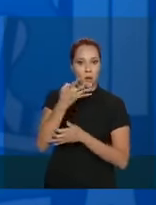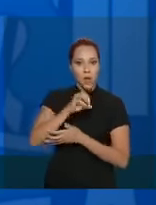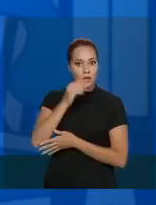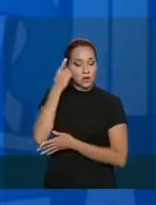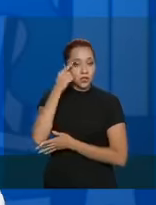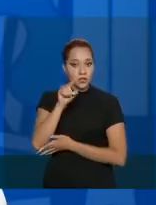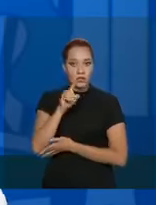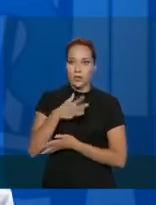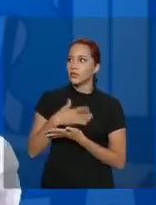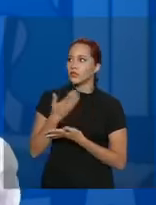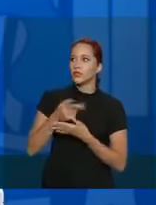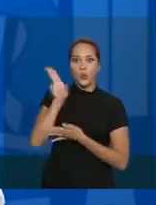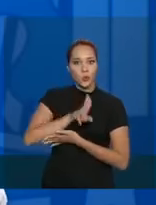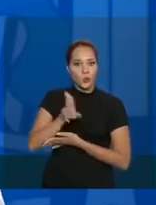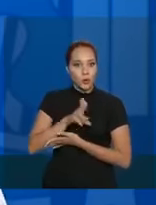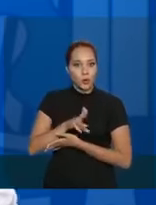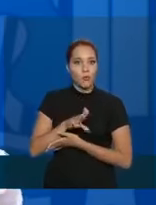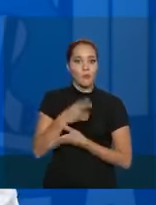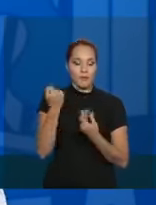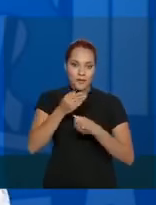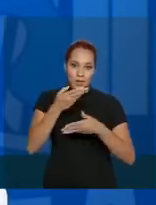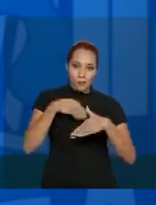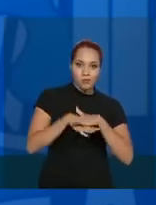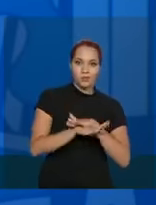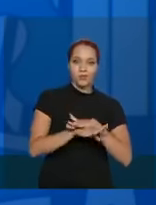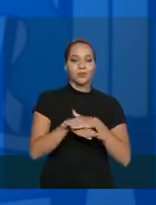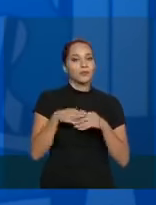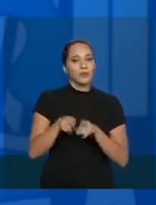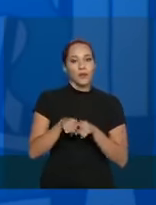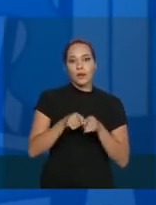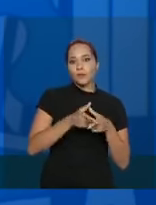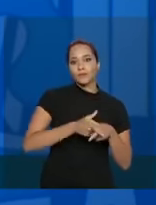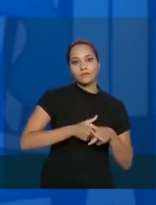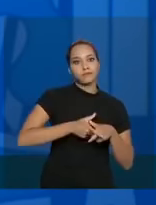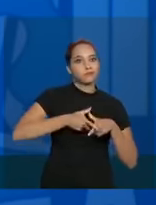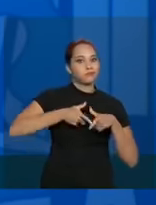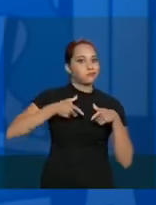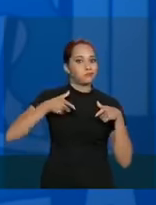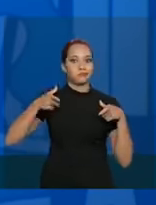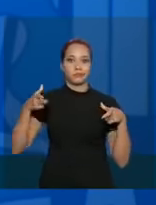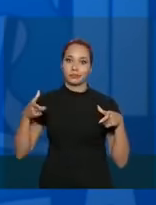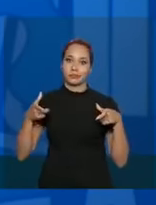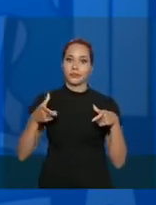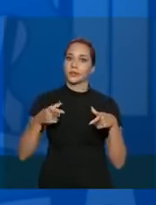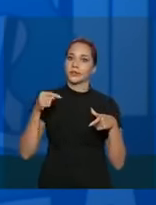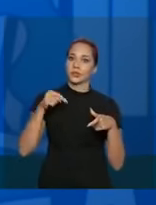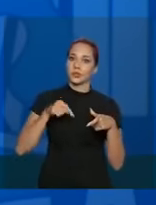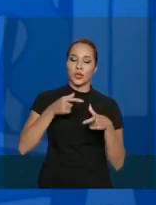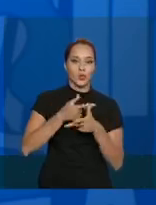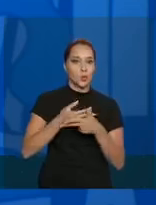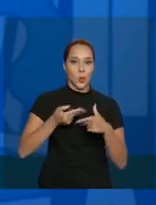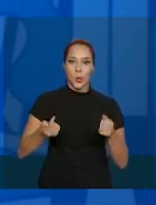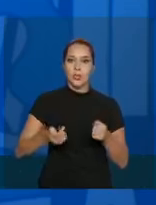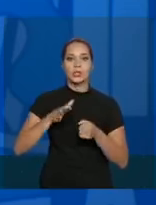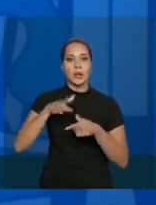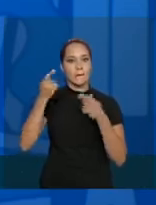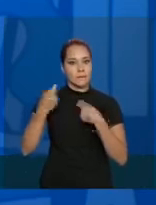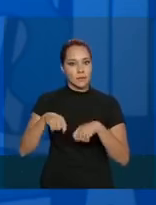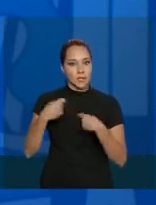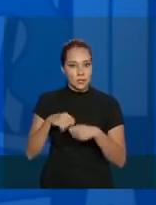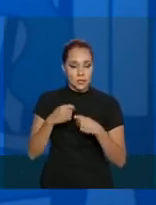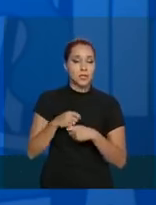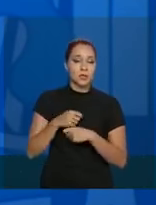nós consumimos, então é repor o estoque e ampliar o estoque das coisas que precisam